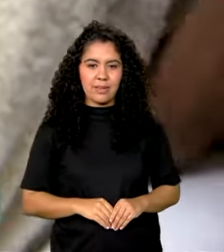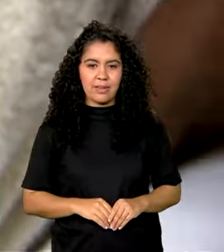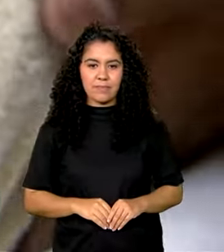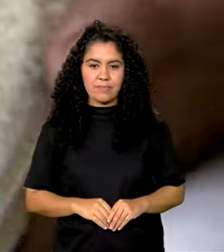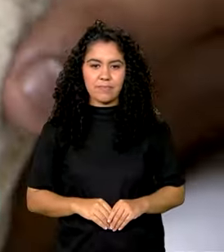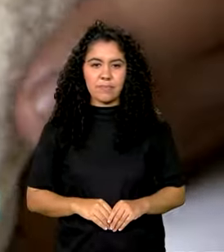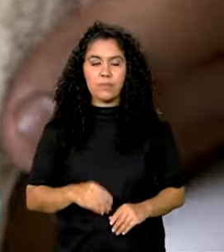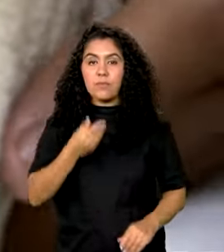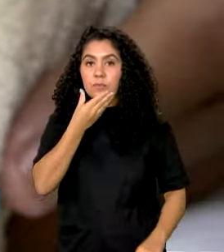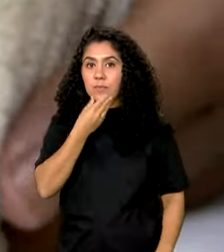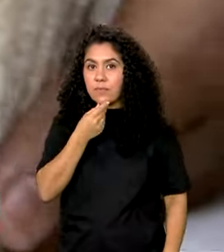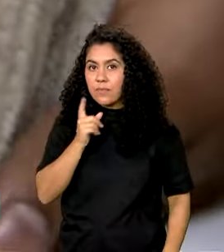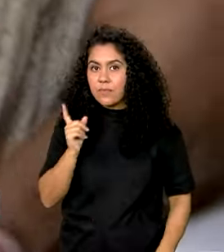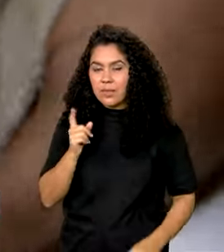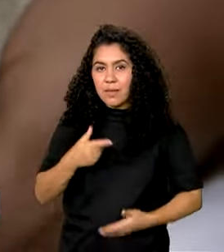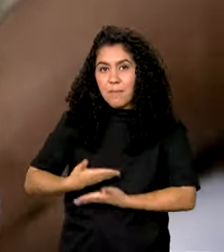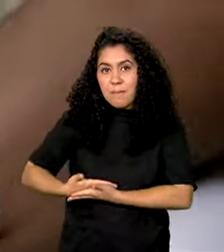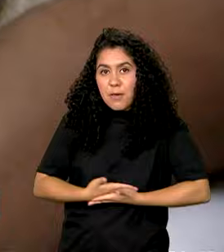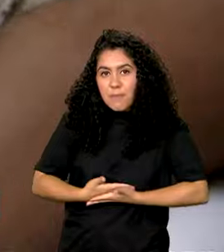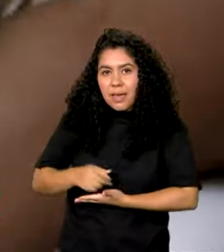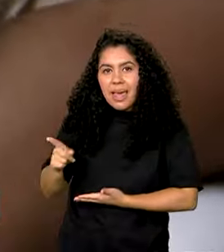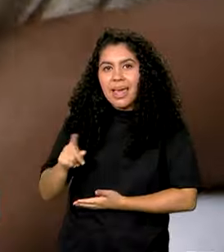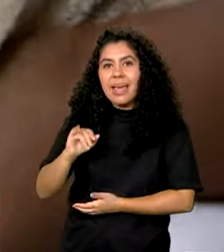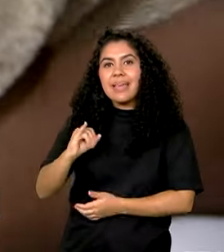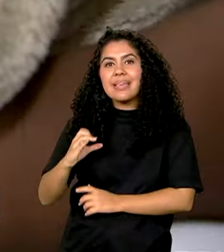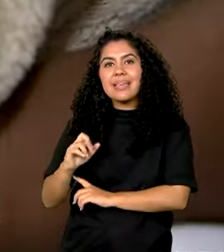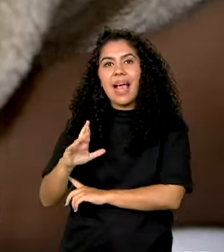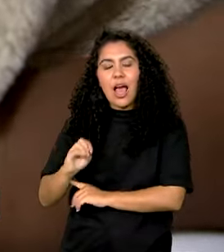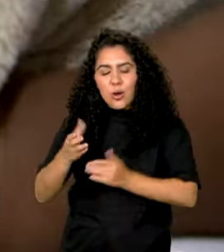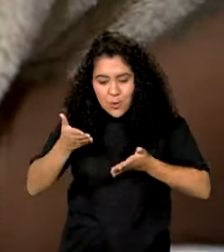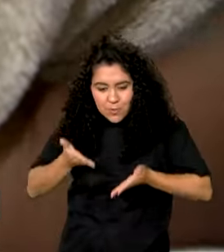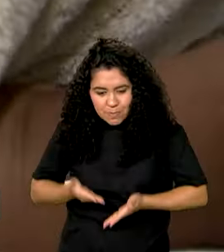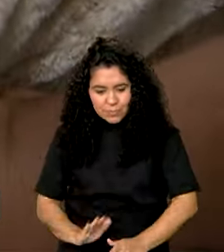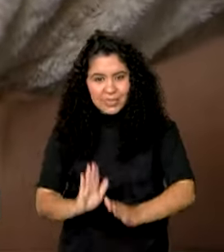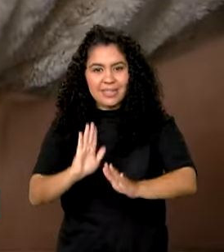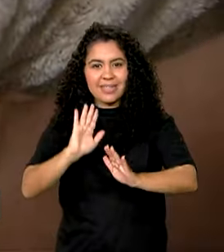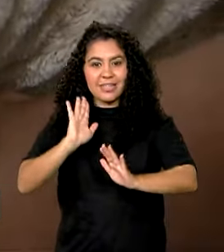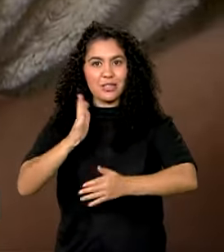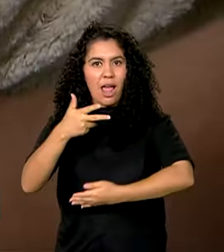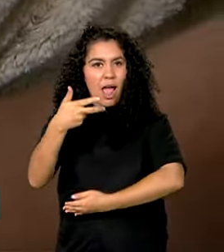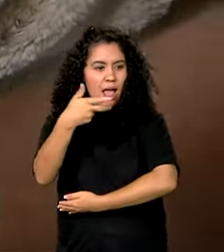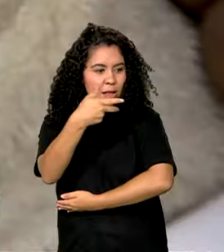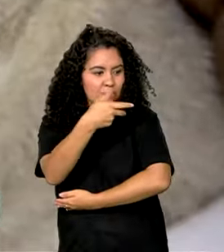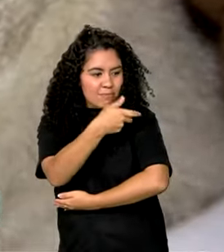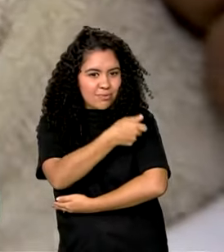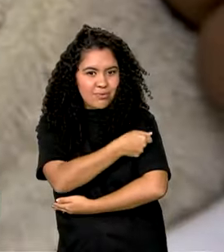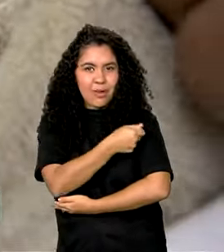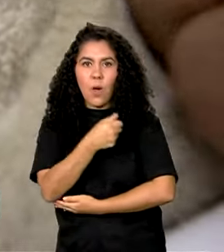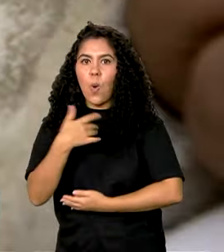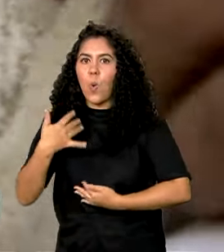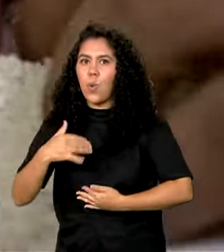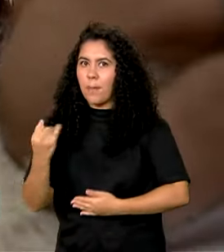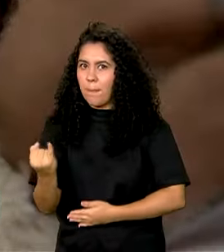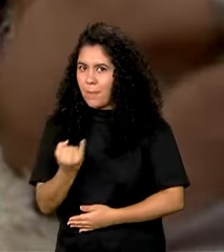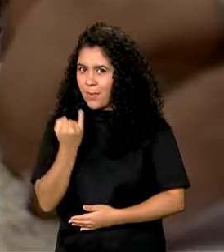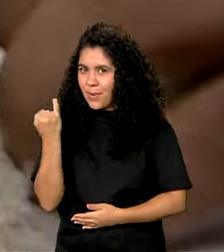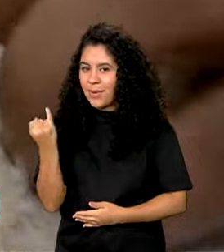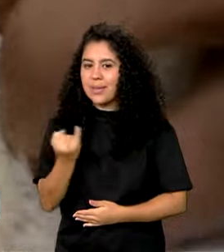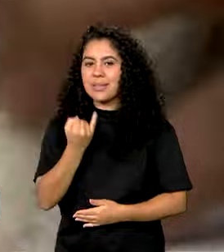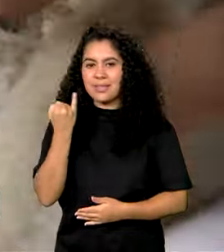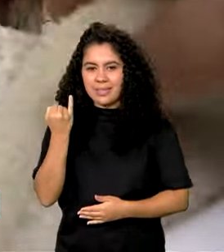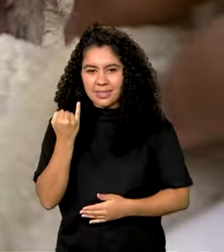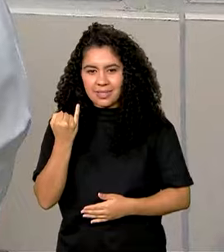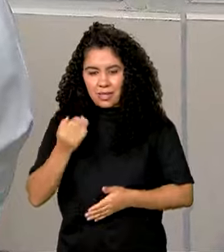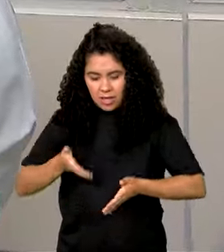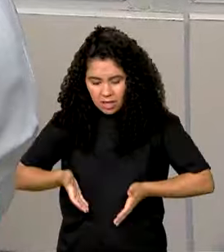Ícaro tinha acabado de chegar ao mundo e já teve um compromisso muito importante. Saiu praticamente do